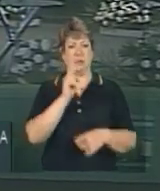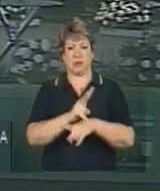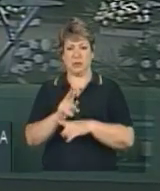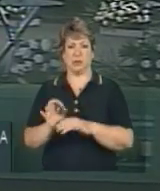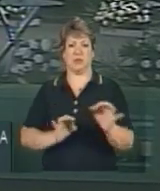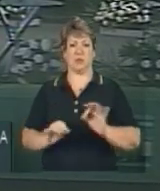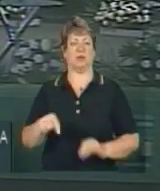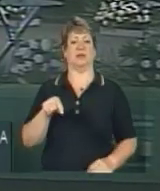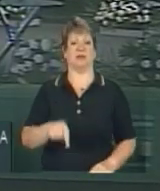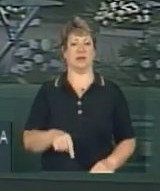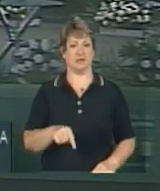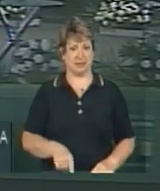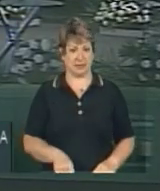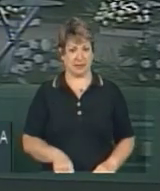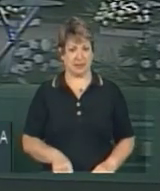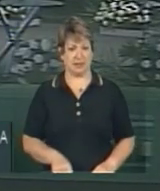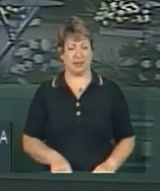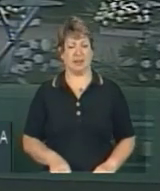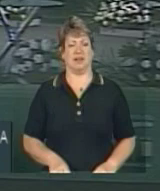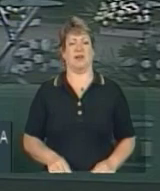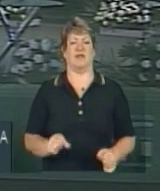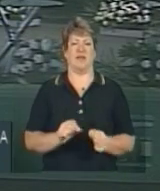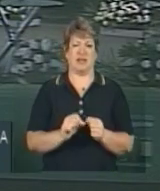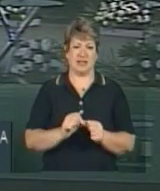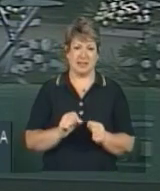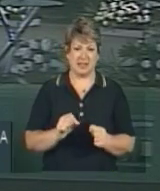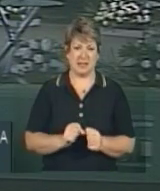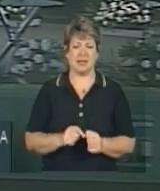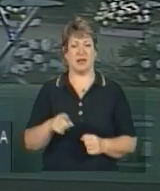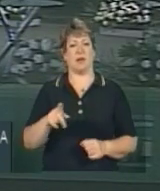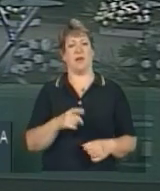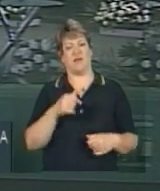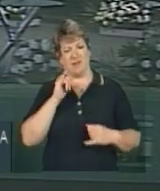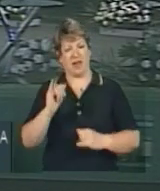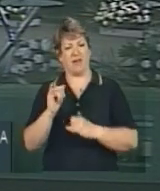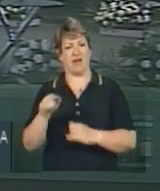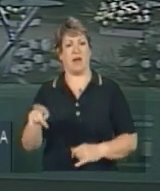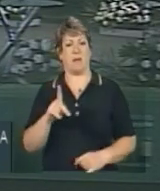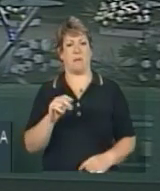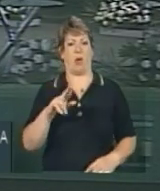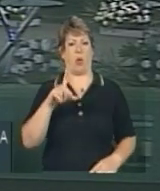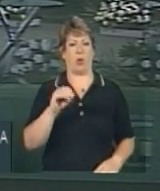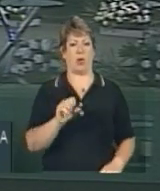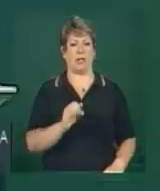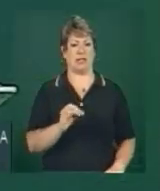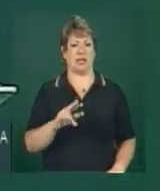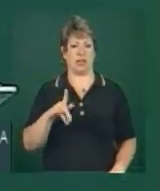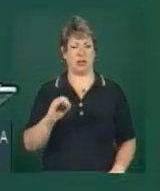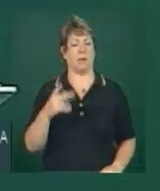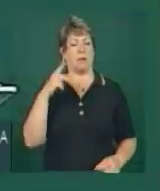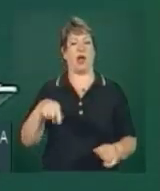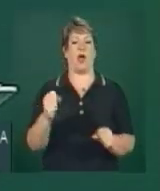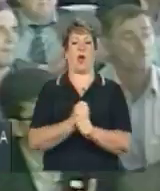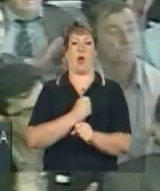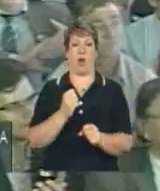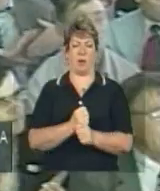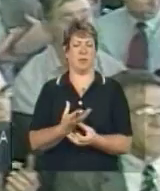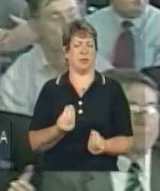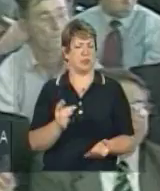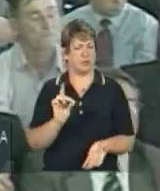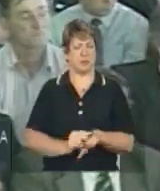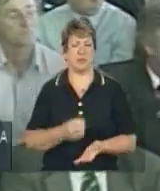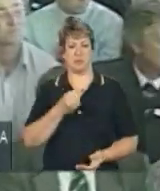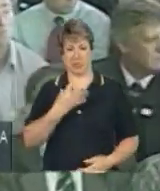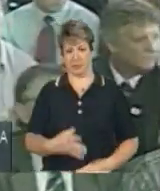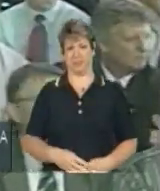o projeto e incomodando bastante o Paulo Sérgio para que seja uma obra muito efetiva.